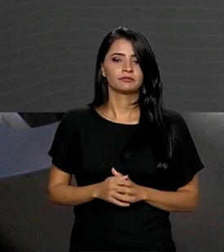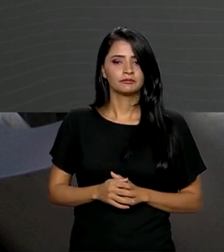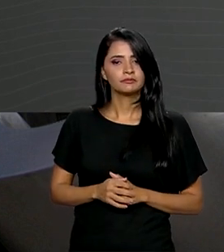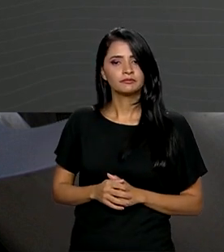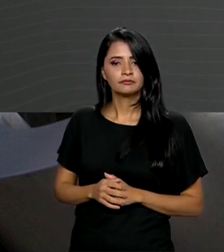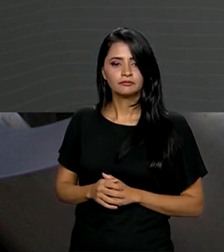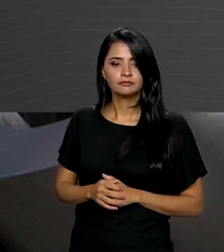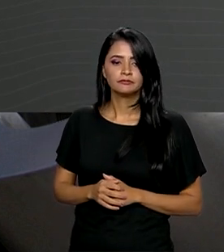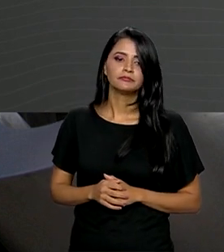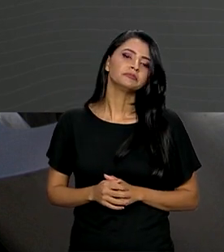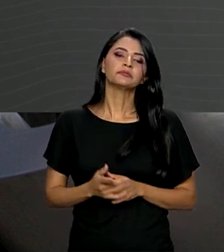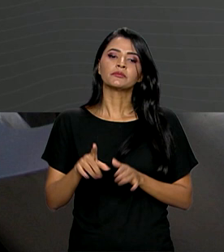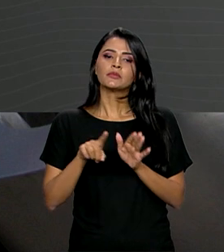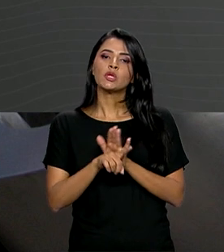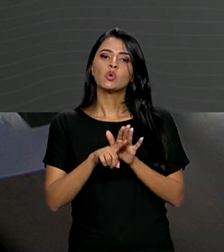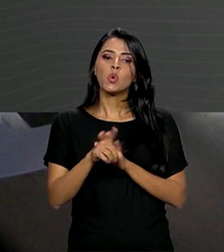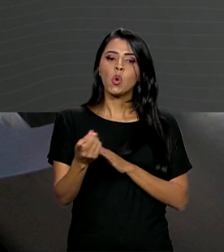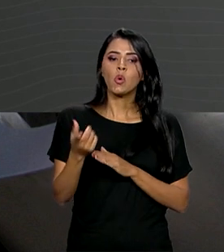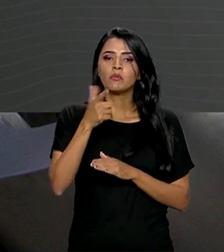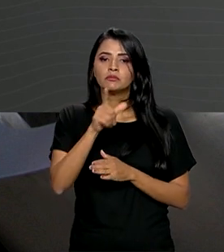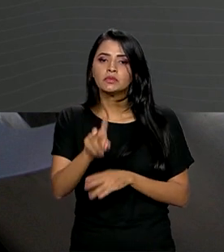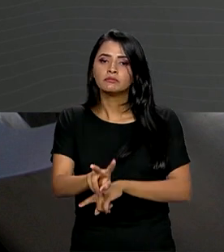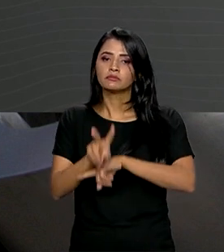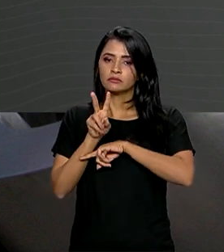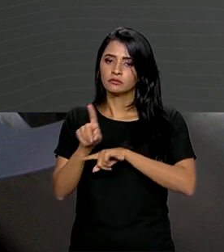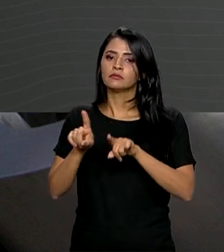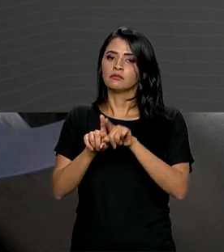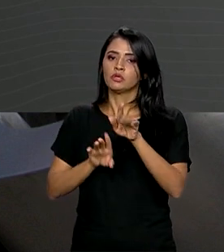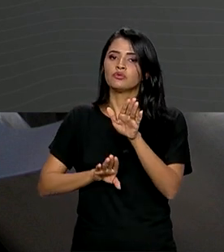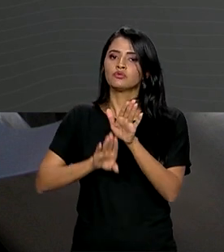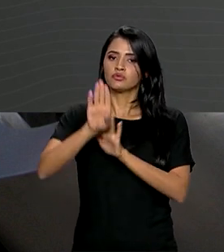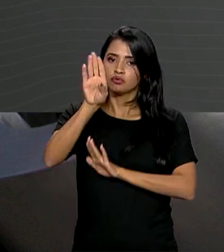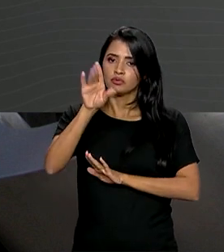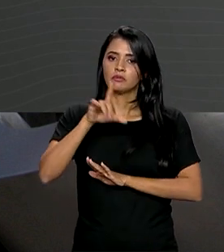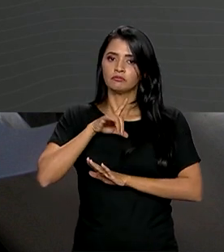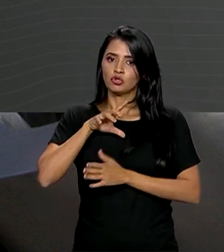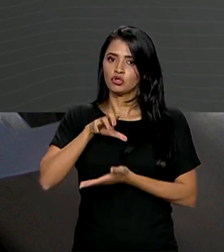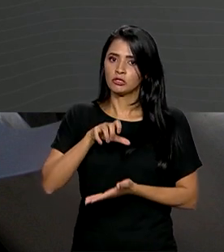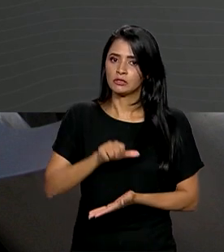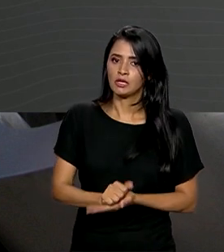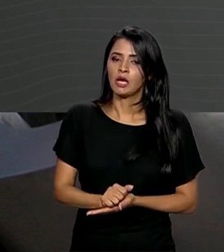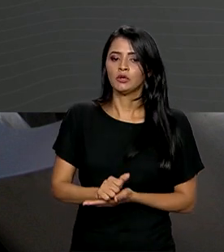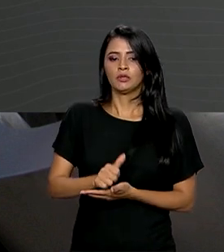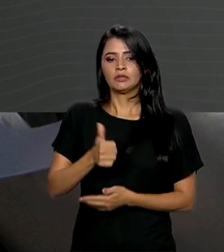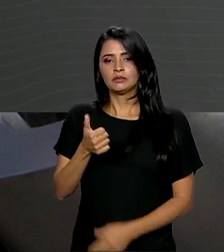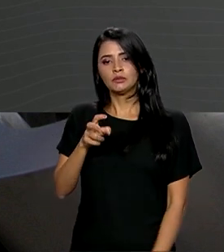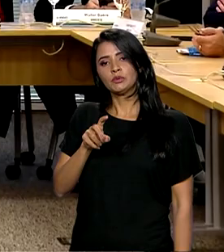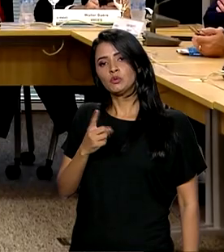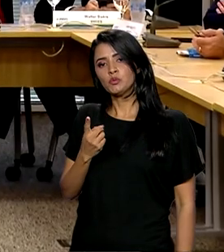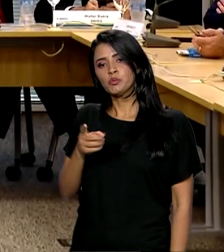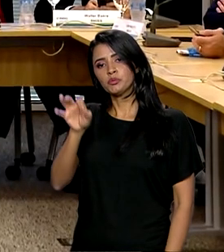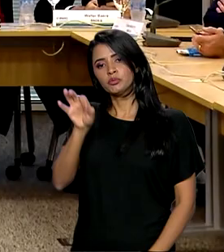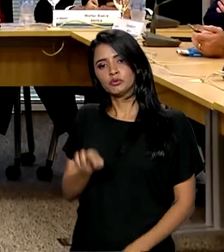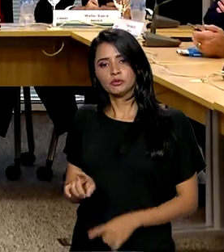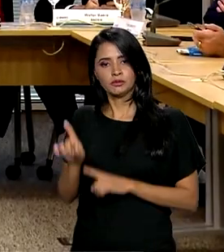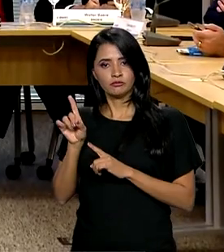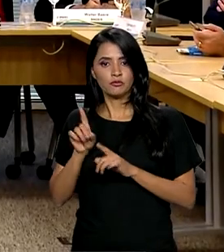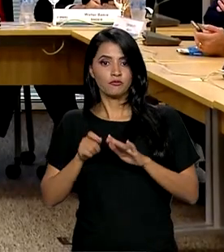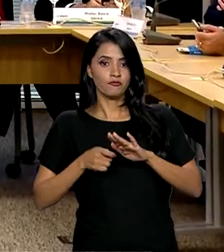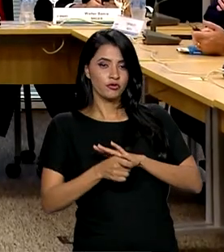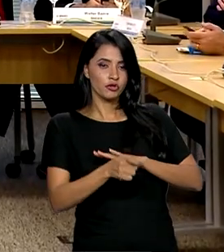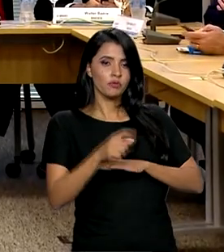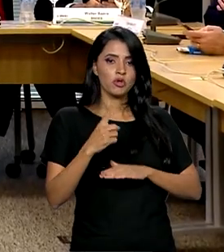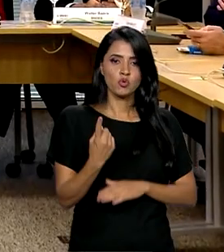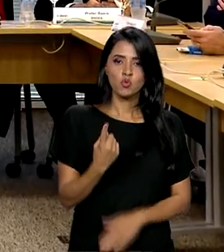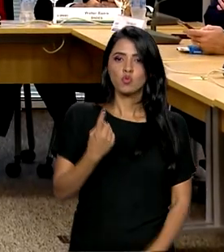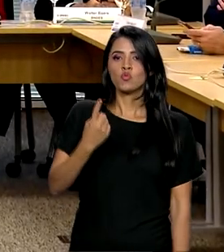As consultas para tomada de crédito também cresceram e registraram alta de 151%. Dos investimentos de